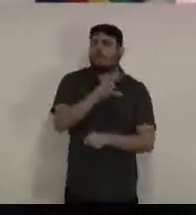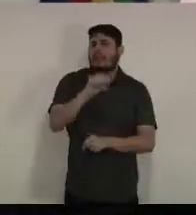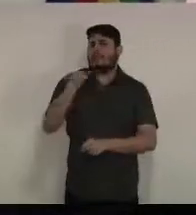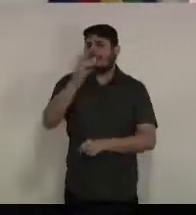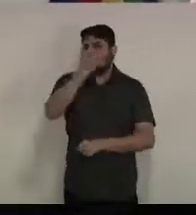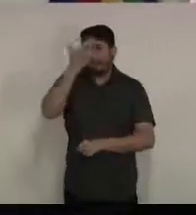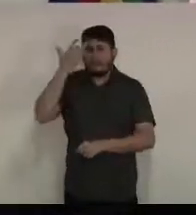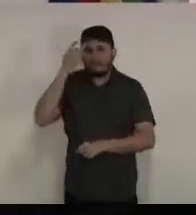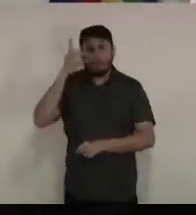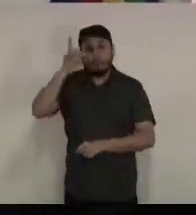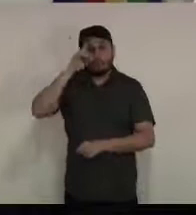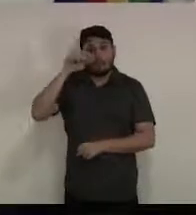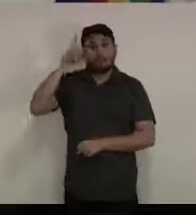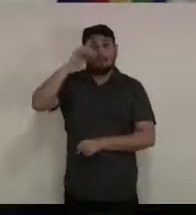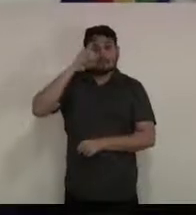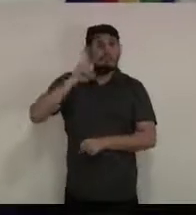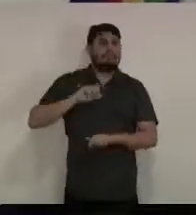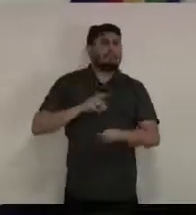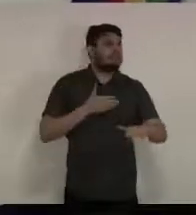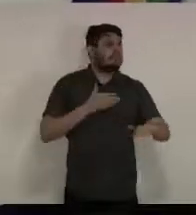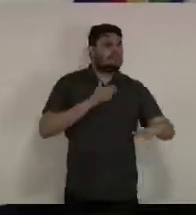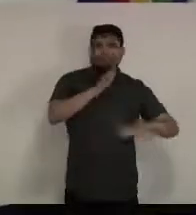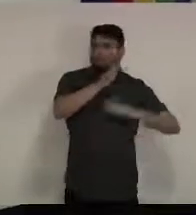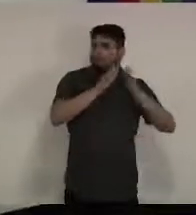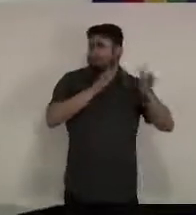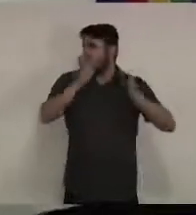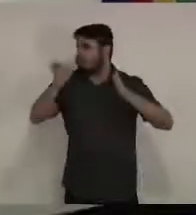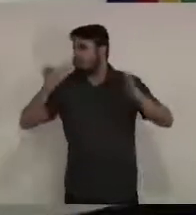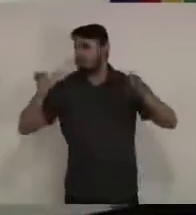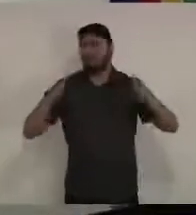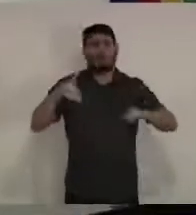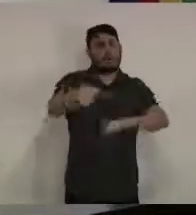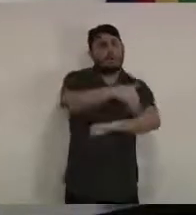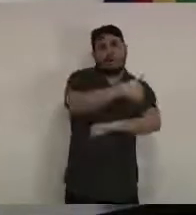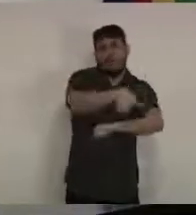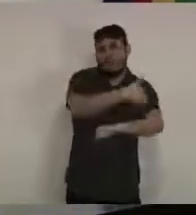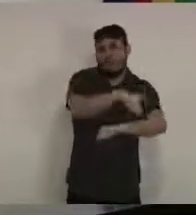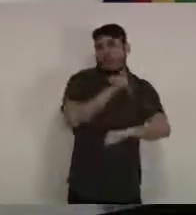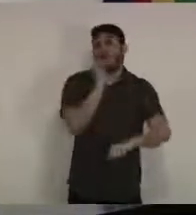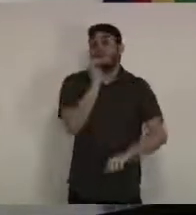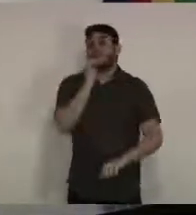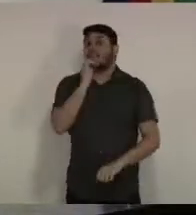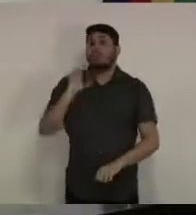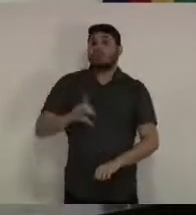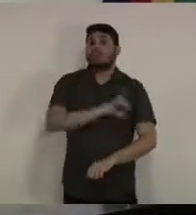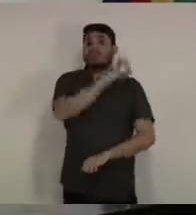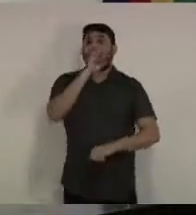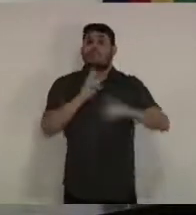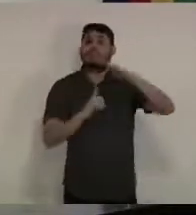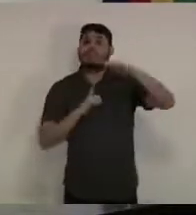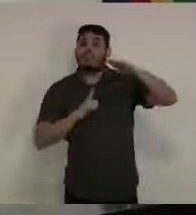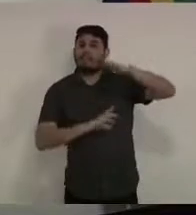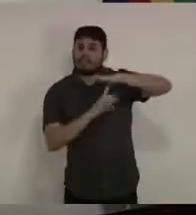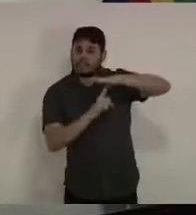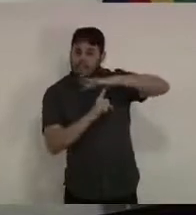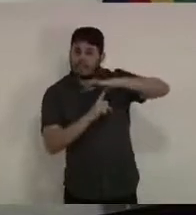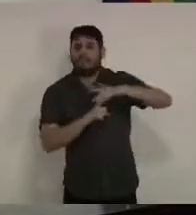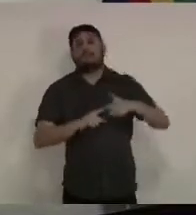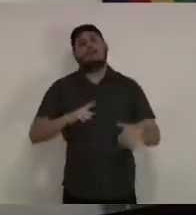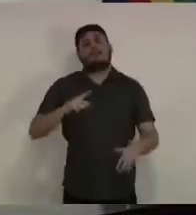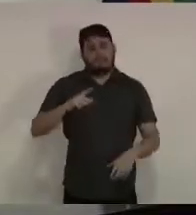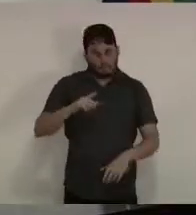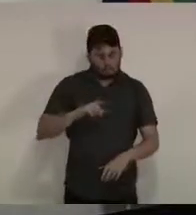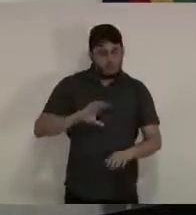por dia estão trabalhando justamente na fiscalização depende do dia um dia de feira mais intensivo o quanto ativo aumenta